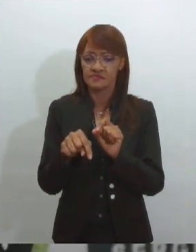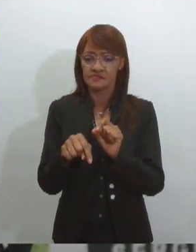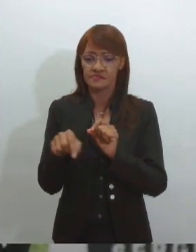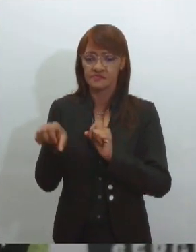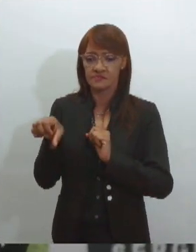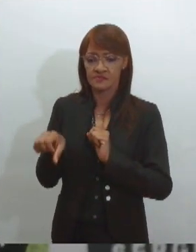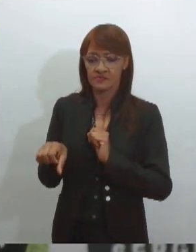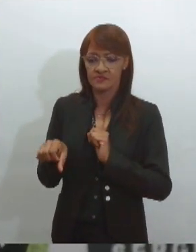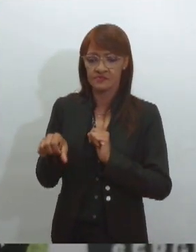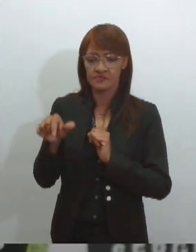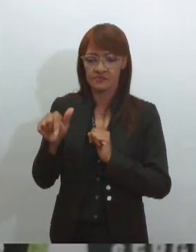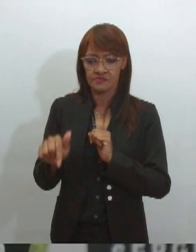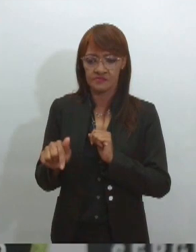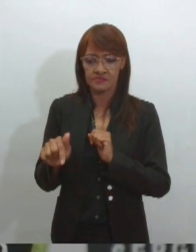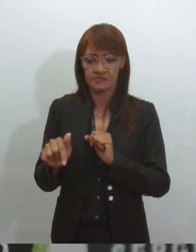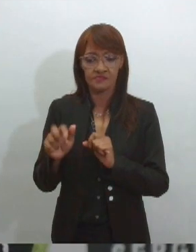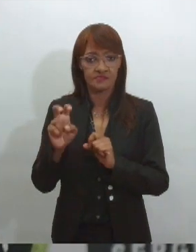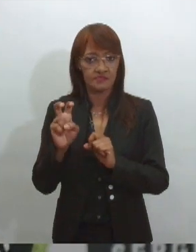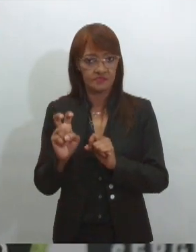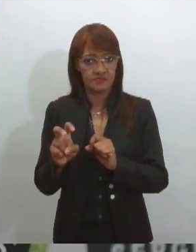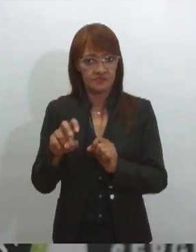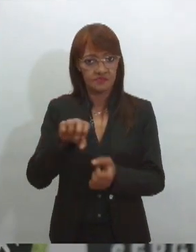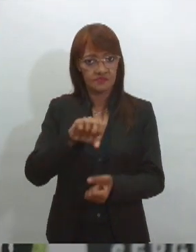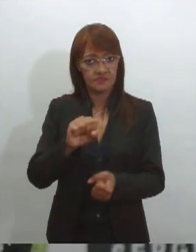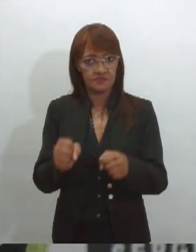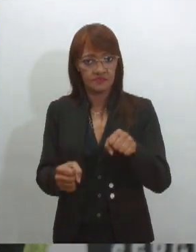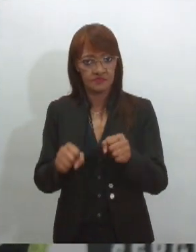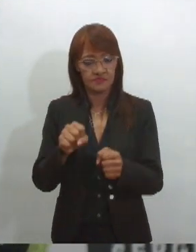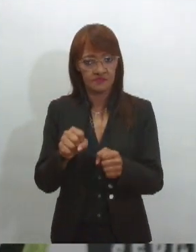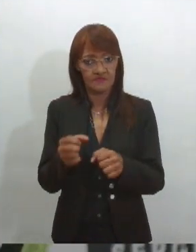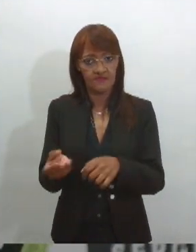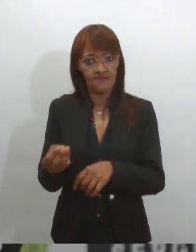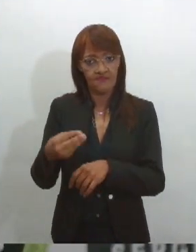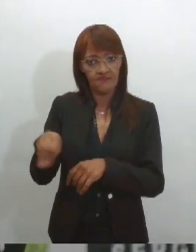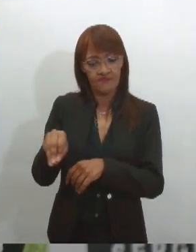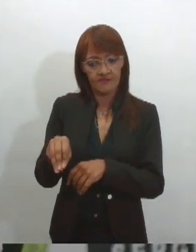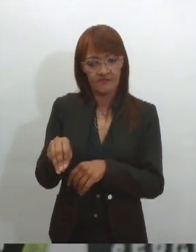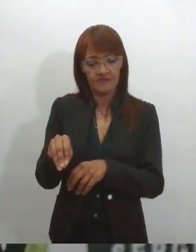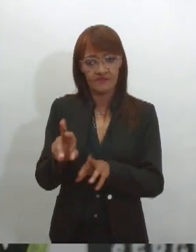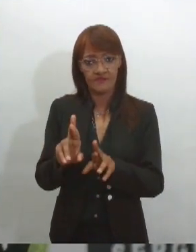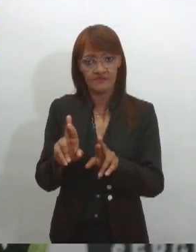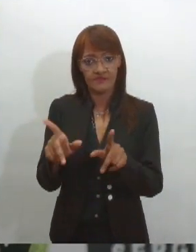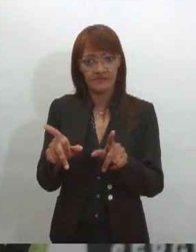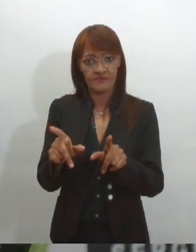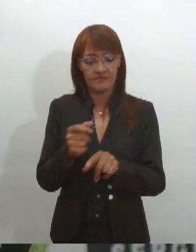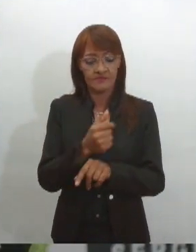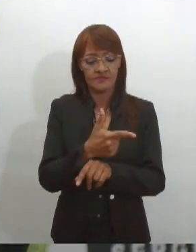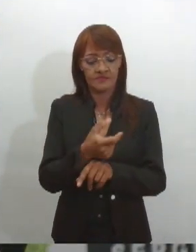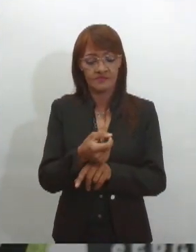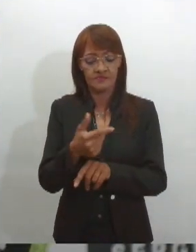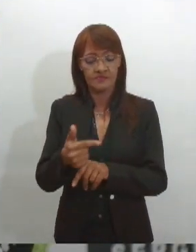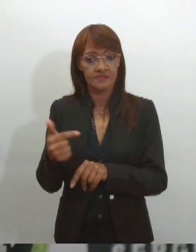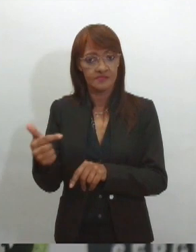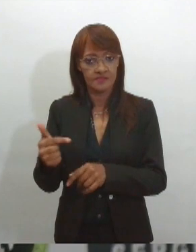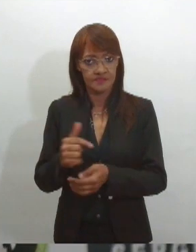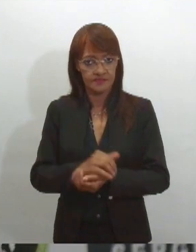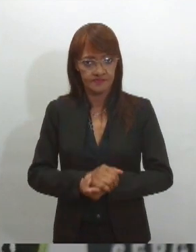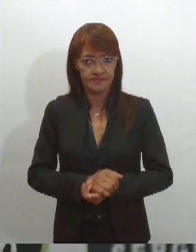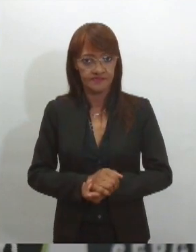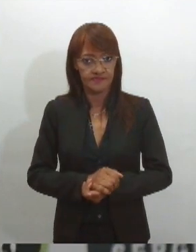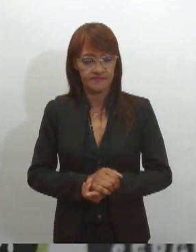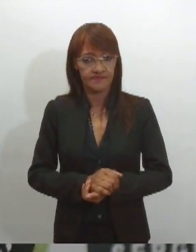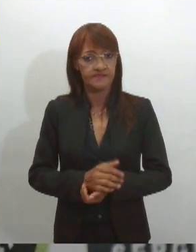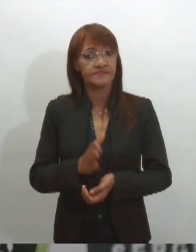veículos subtraídos a menos quando compararmos a 2022. Já sabíamos